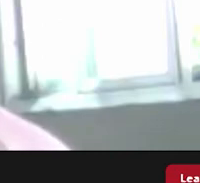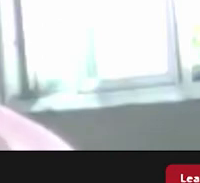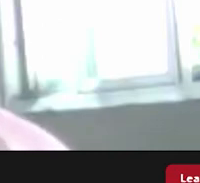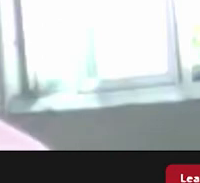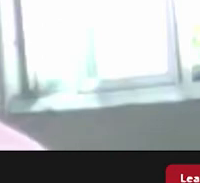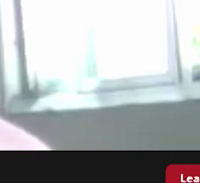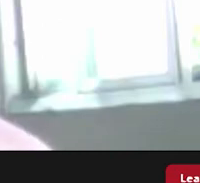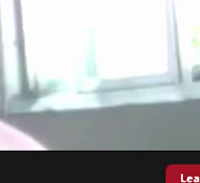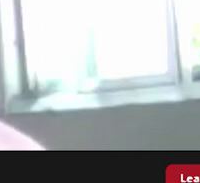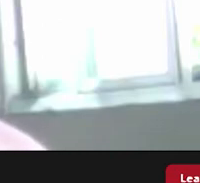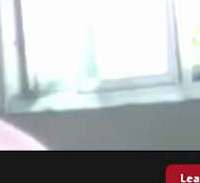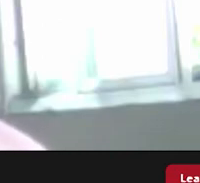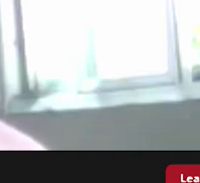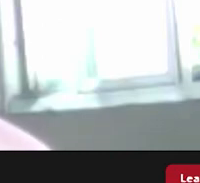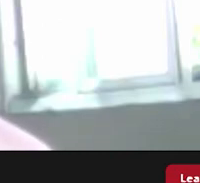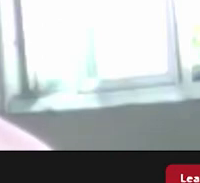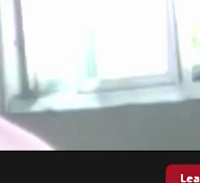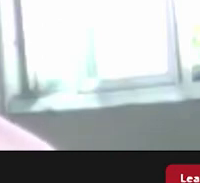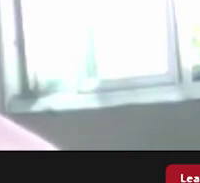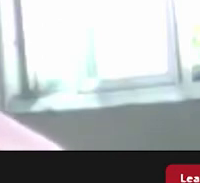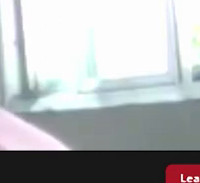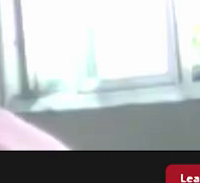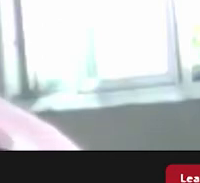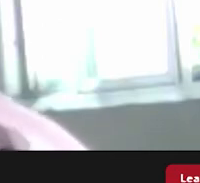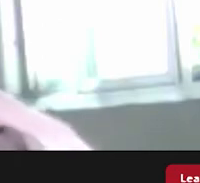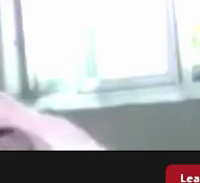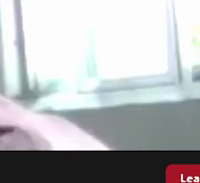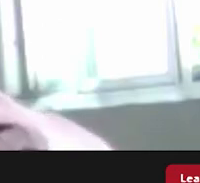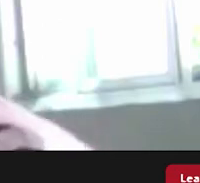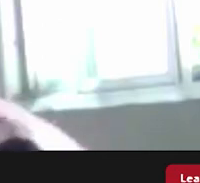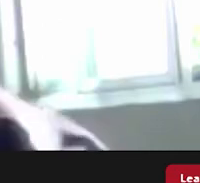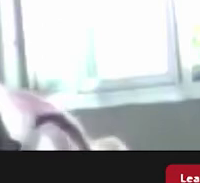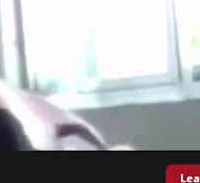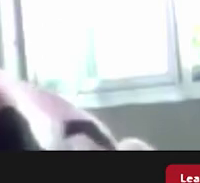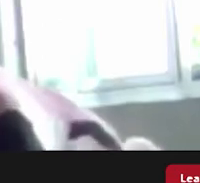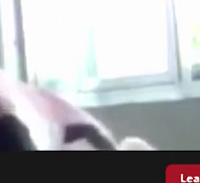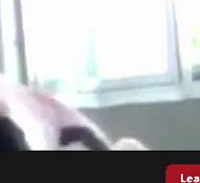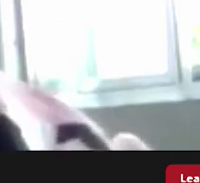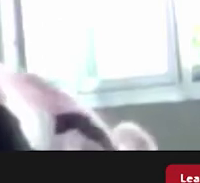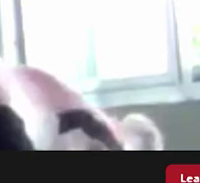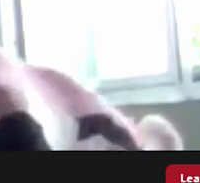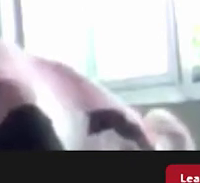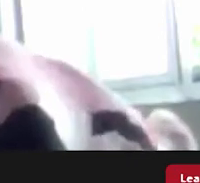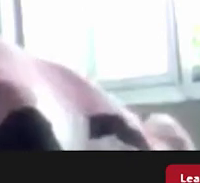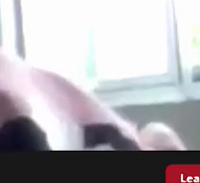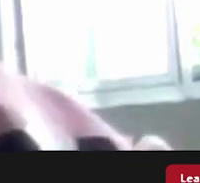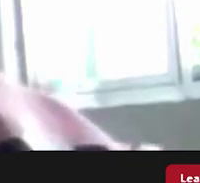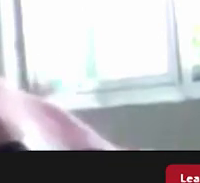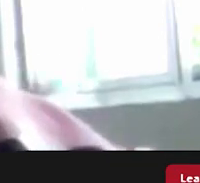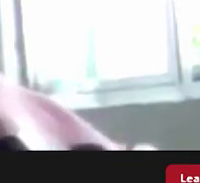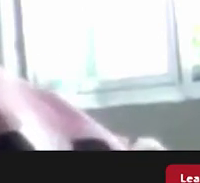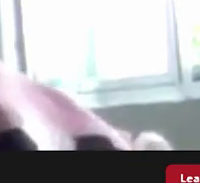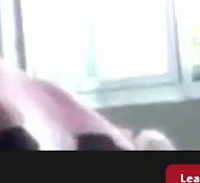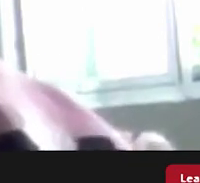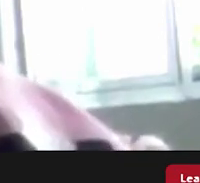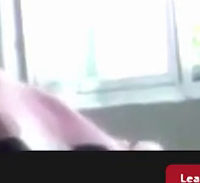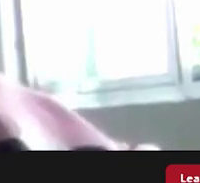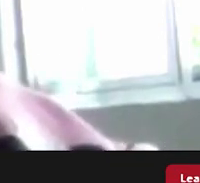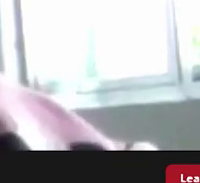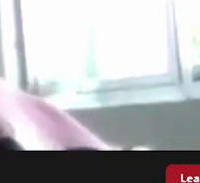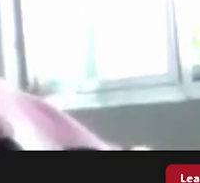Coelho acho que chega o momento da gente começar a tentar popularizar dar